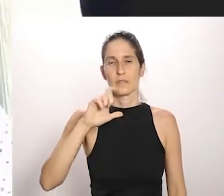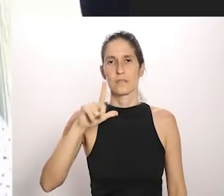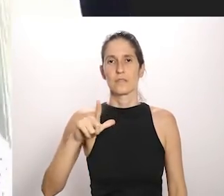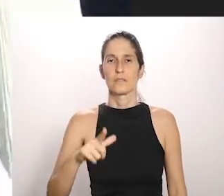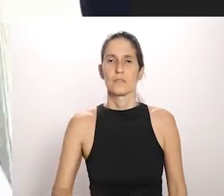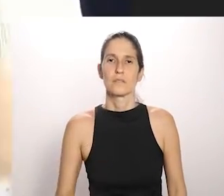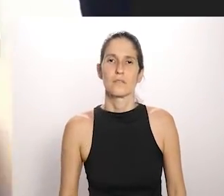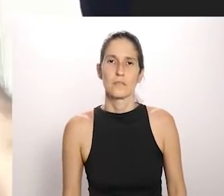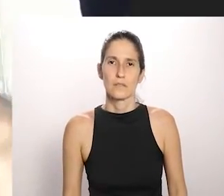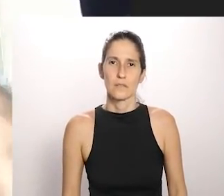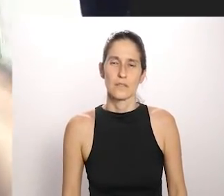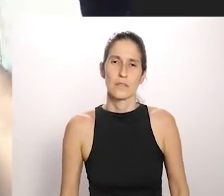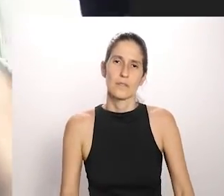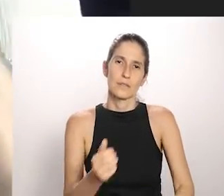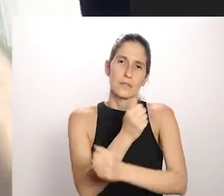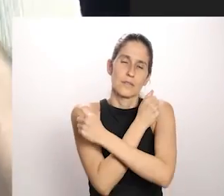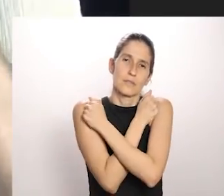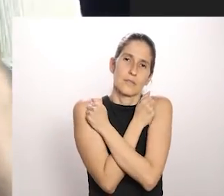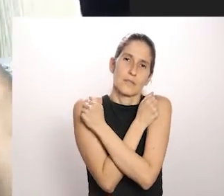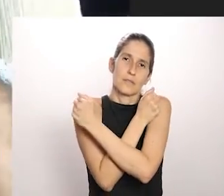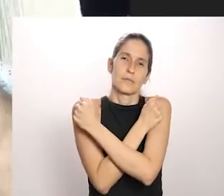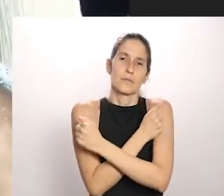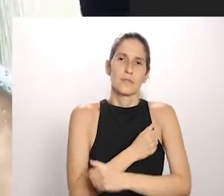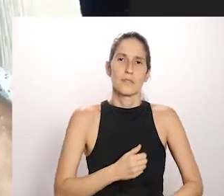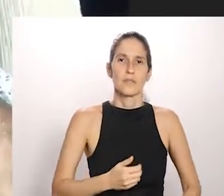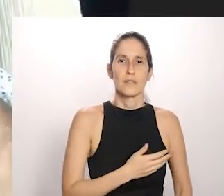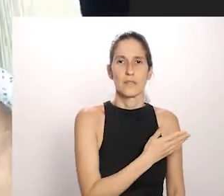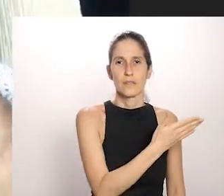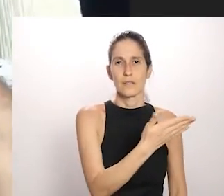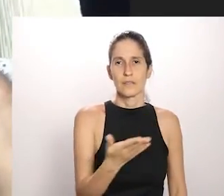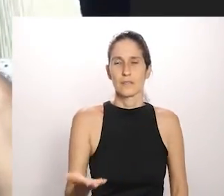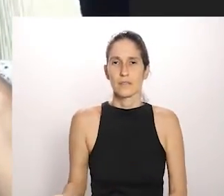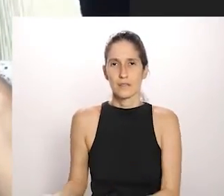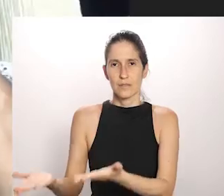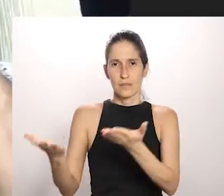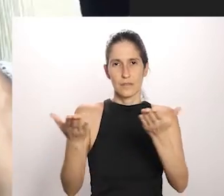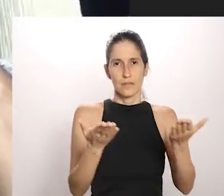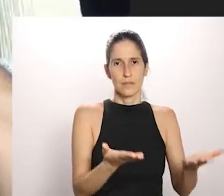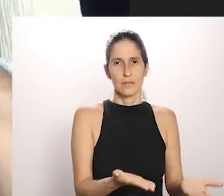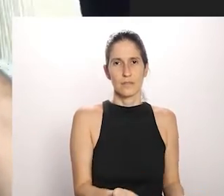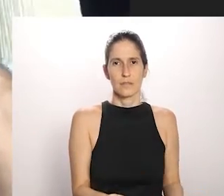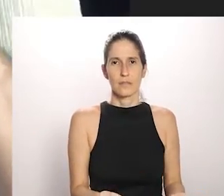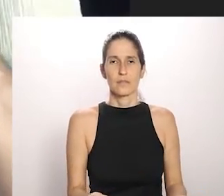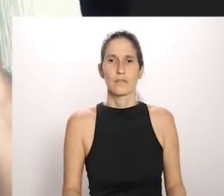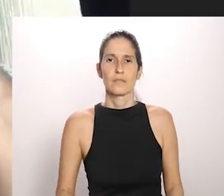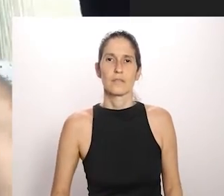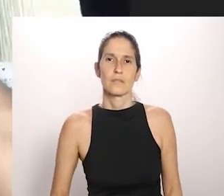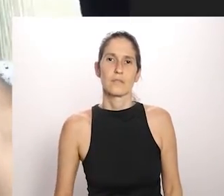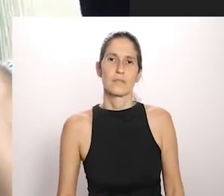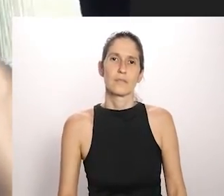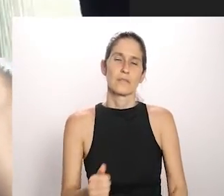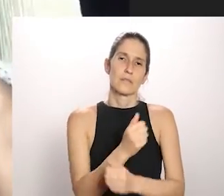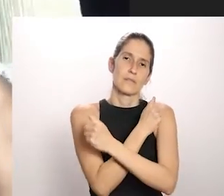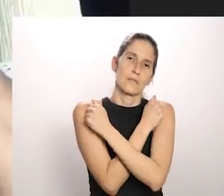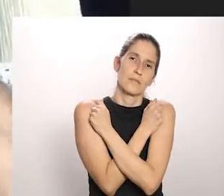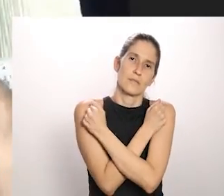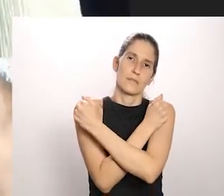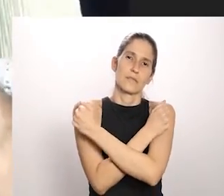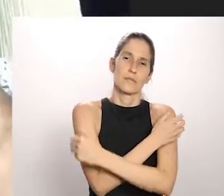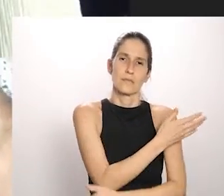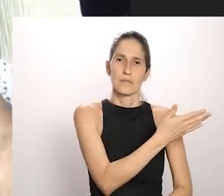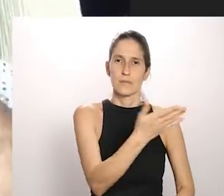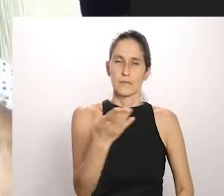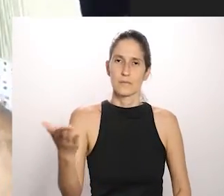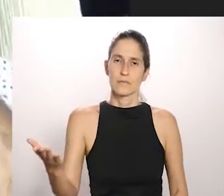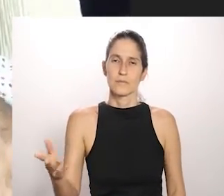muito também. Muito obrigado. um abraço aos convidados e um abração